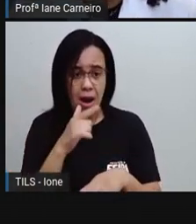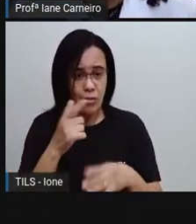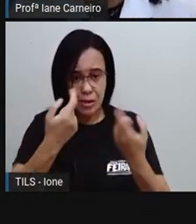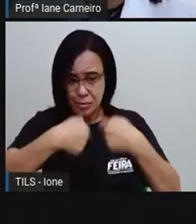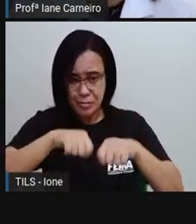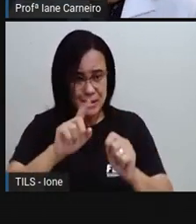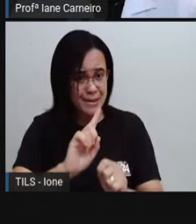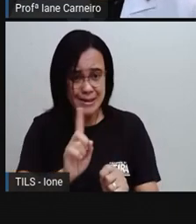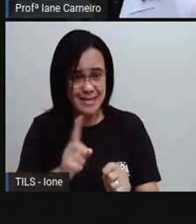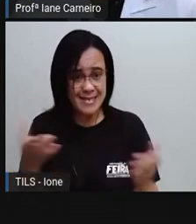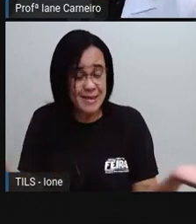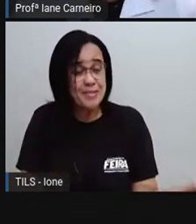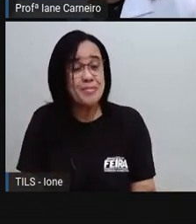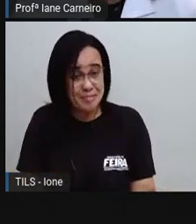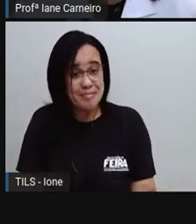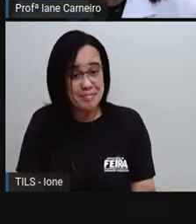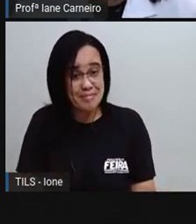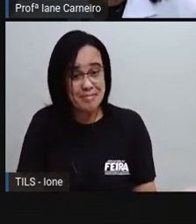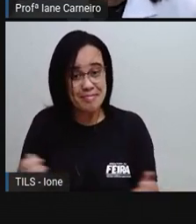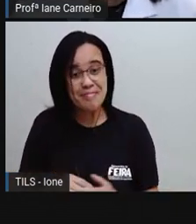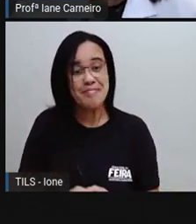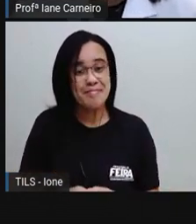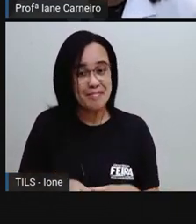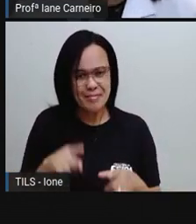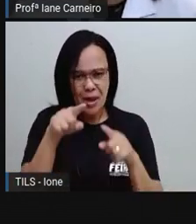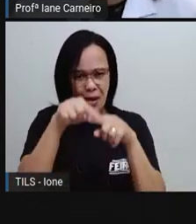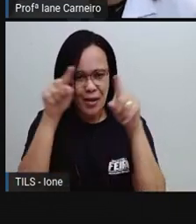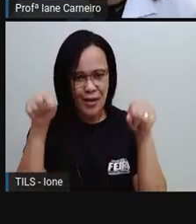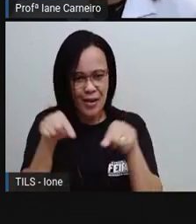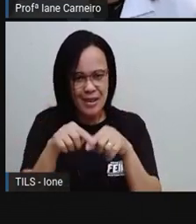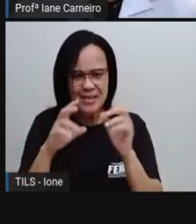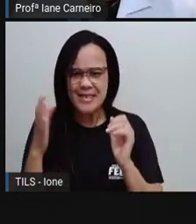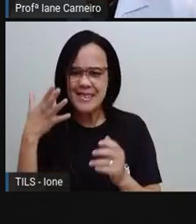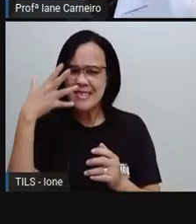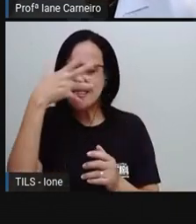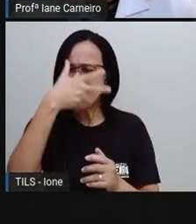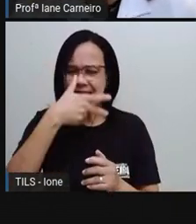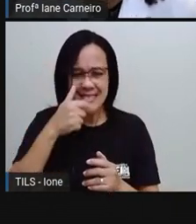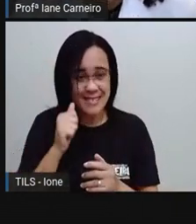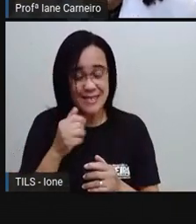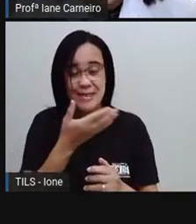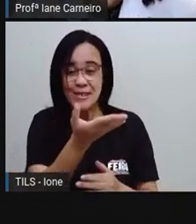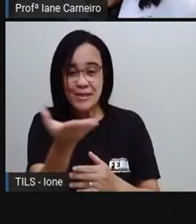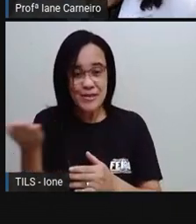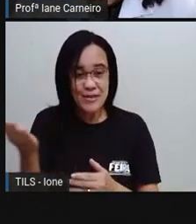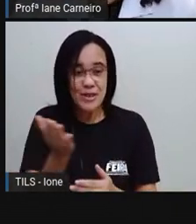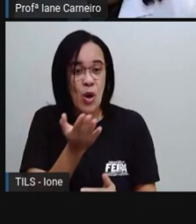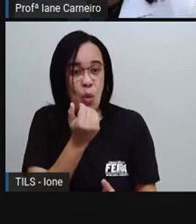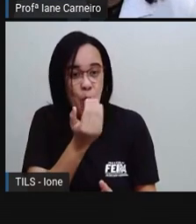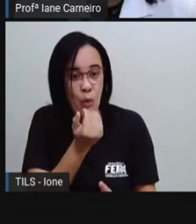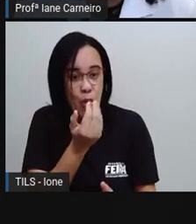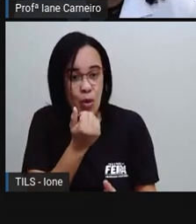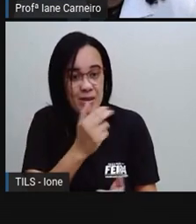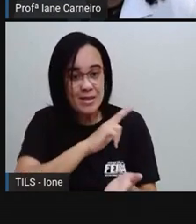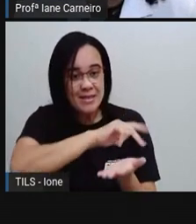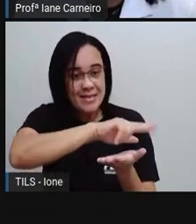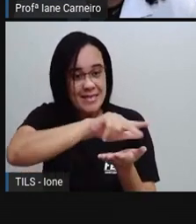tá certo? Então, ó que coração lindo que é pra vocês comerem bastante fruta, tá certo?